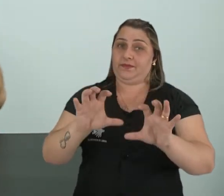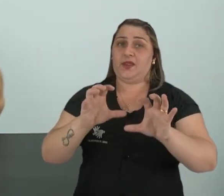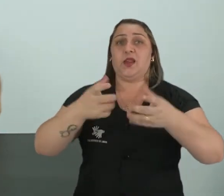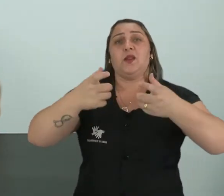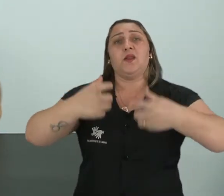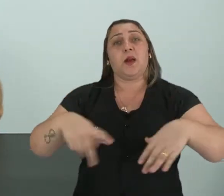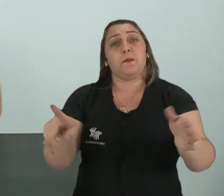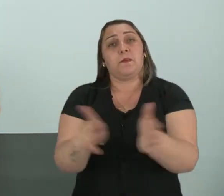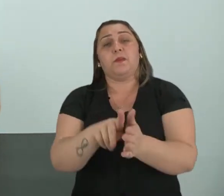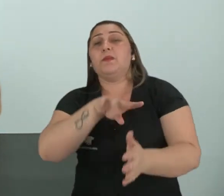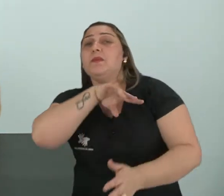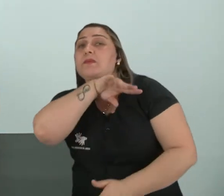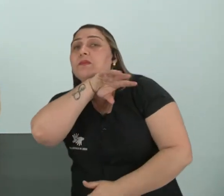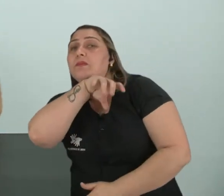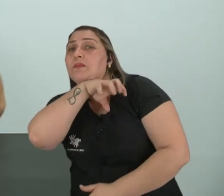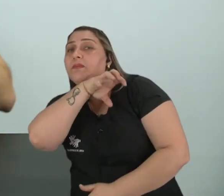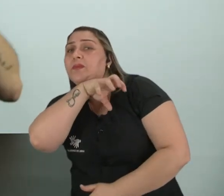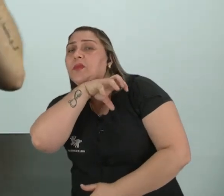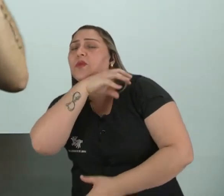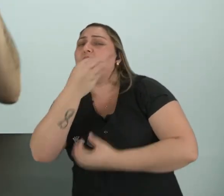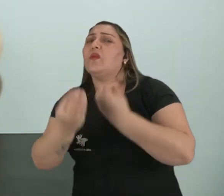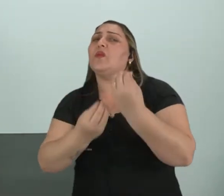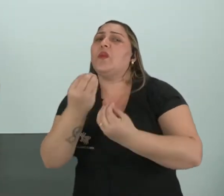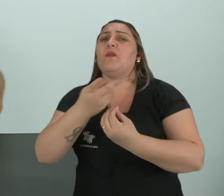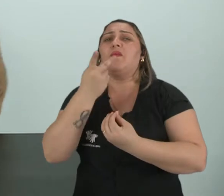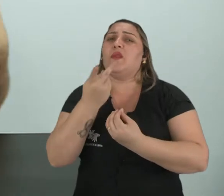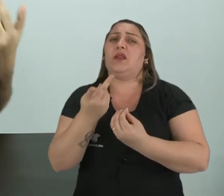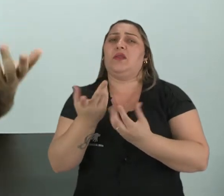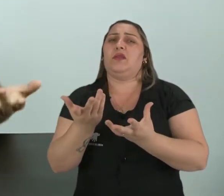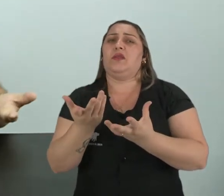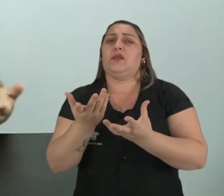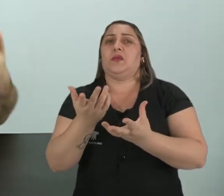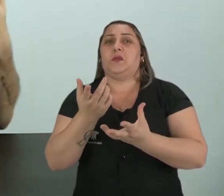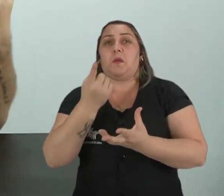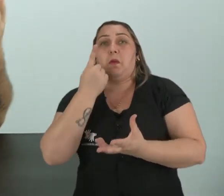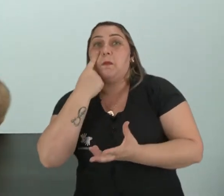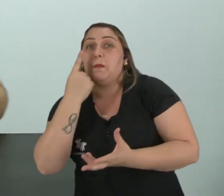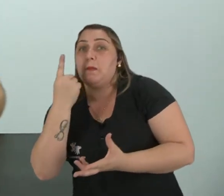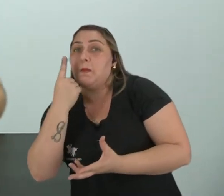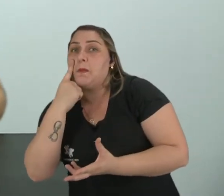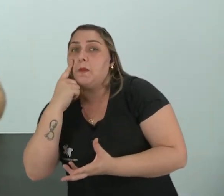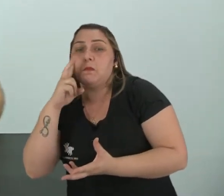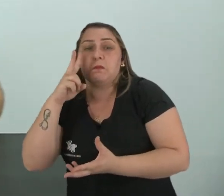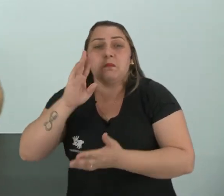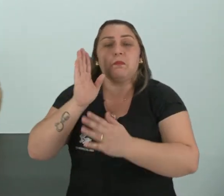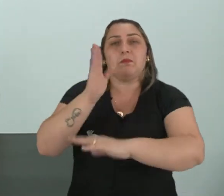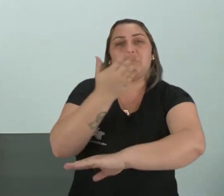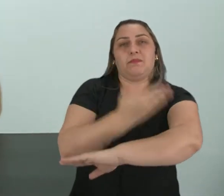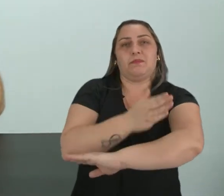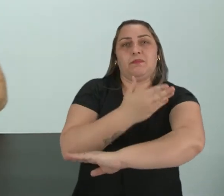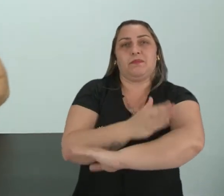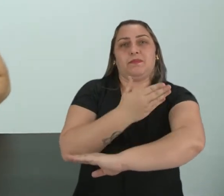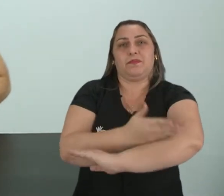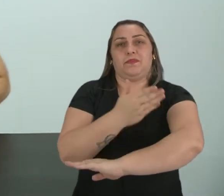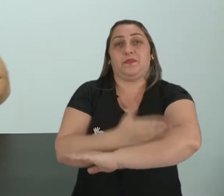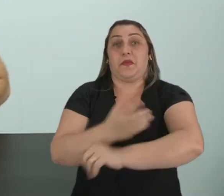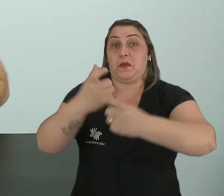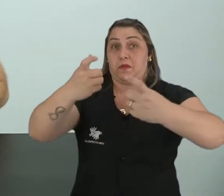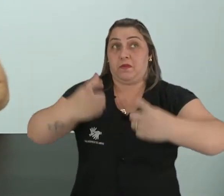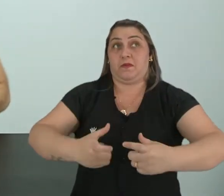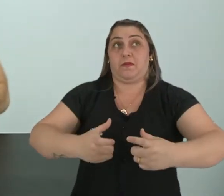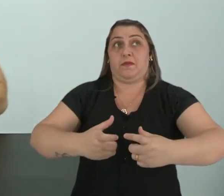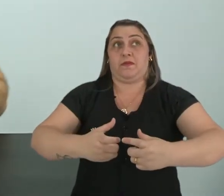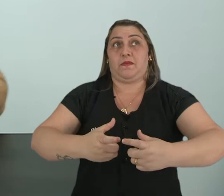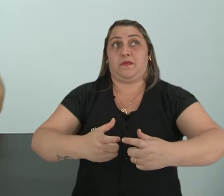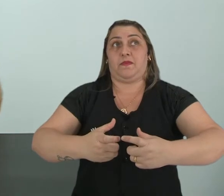ambientes dos animais. Como que a gente fala disso? Observando, vendo na prática. Ó, esse ambiente aqui,